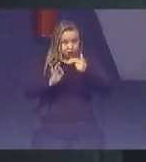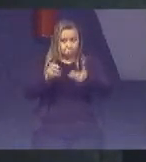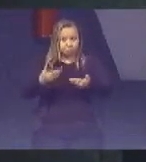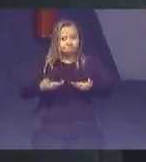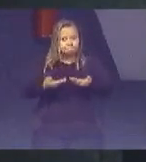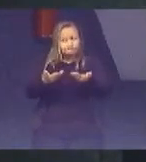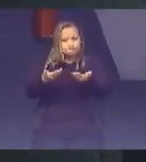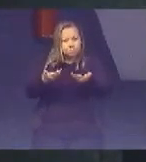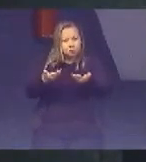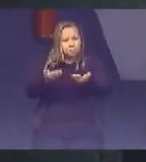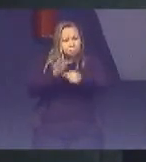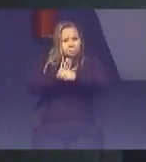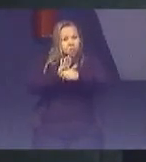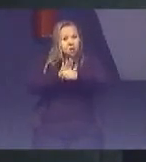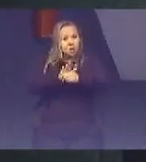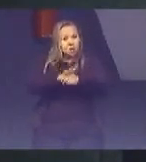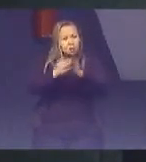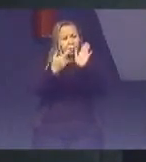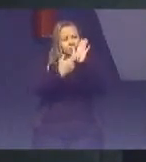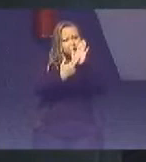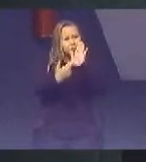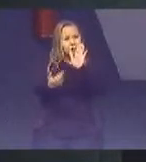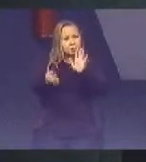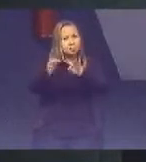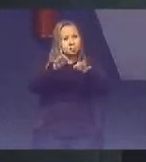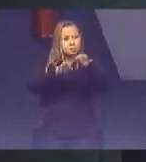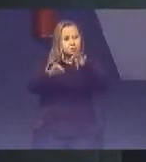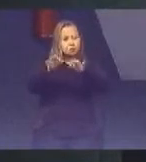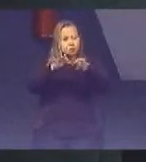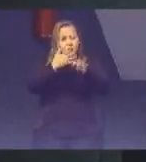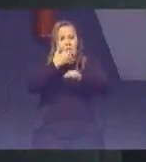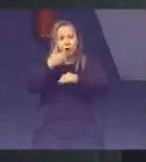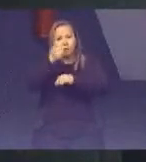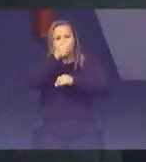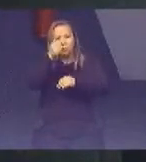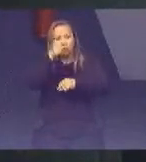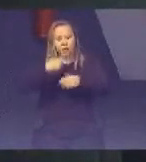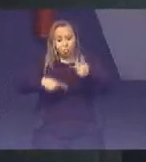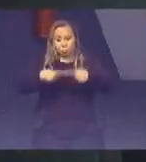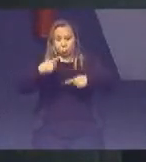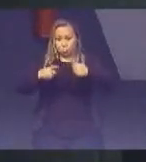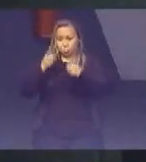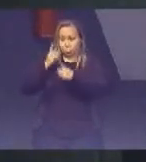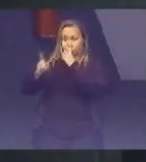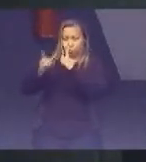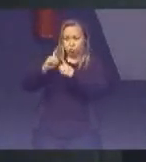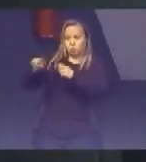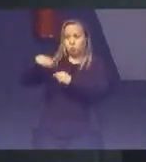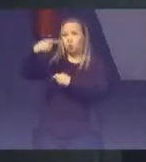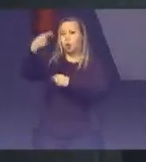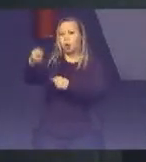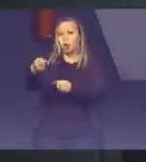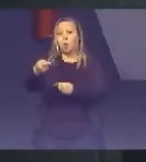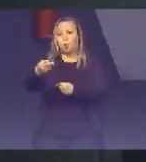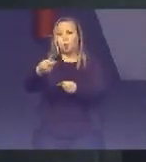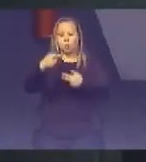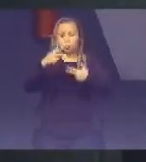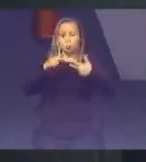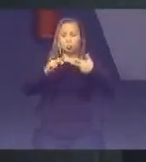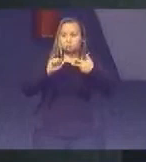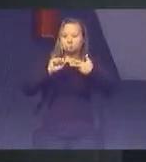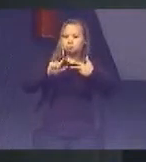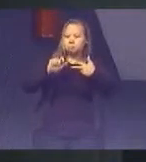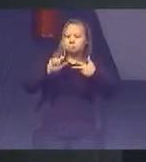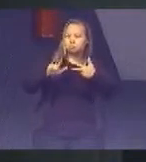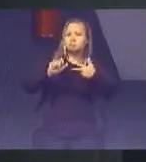referência Para o aperfeiçoamento De políticas públicas Dialogando com outros poderes Certamente a